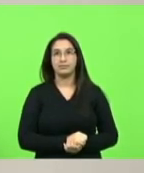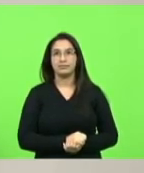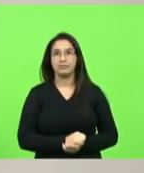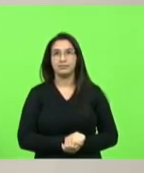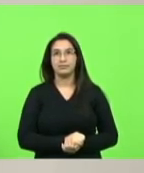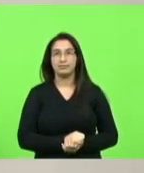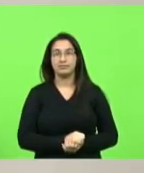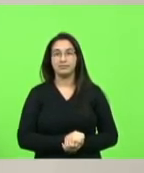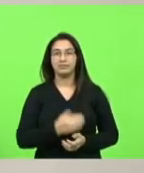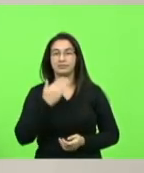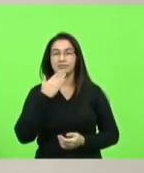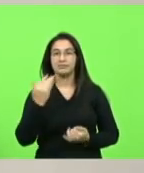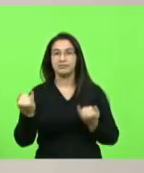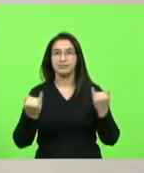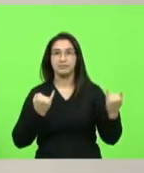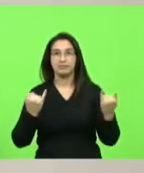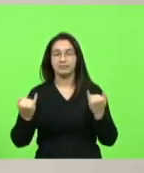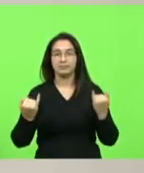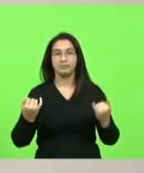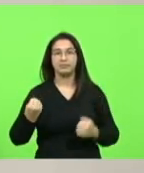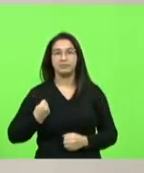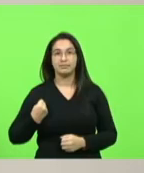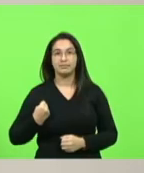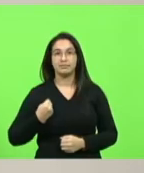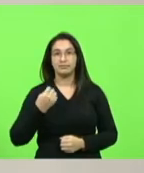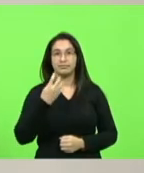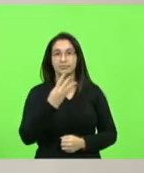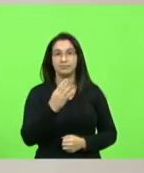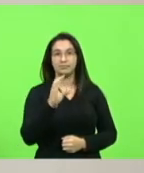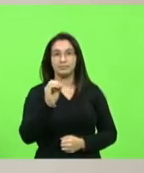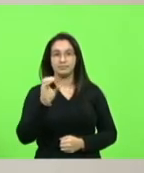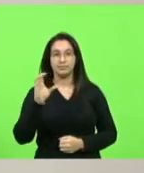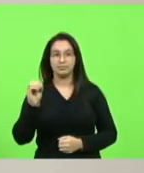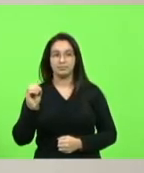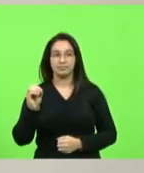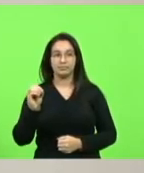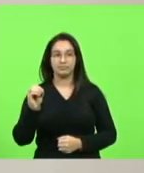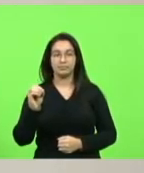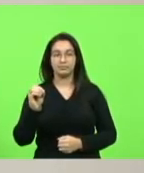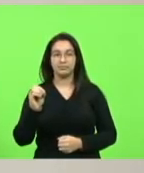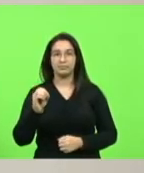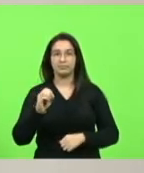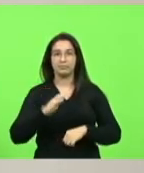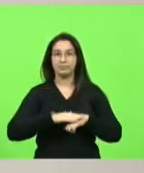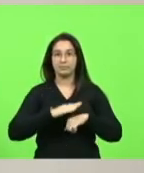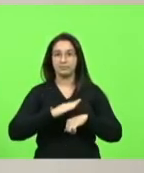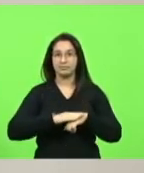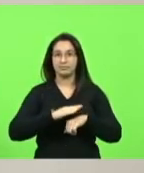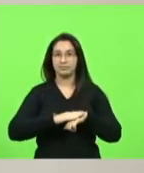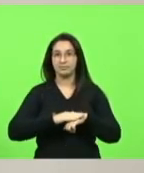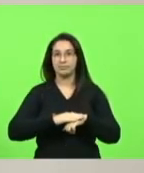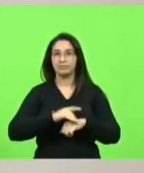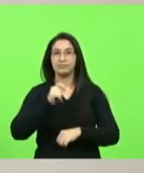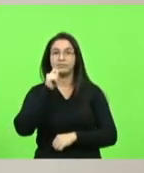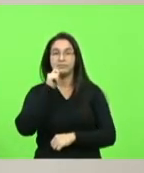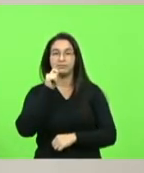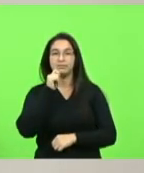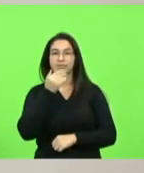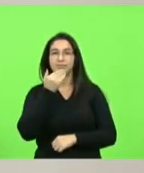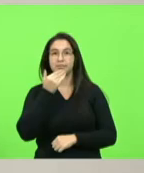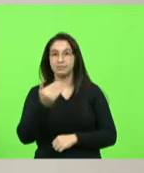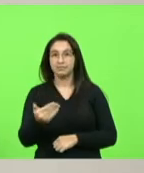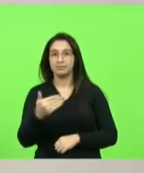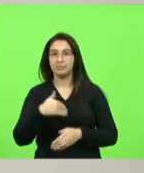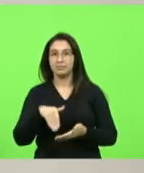pedido de informação pedido de informação número 400 autora deputada ana campagnolo solicitando ao